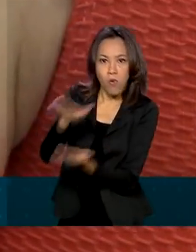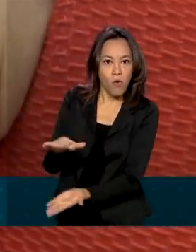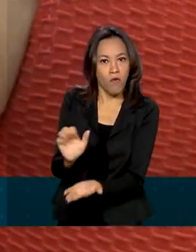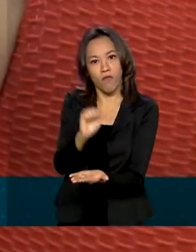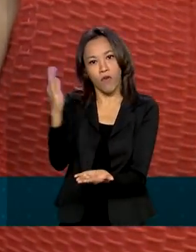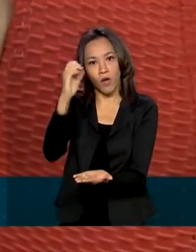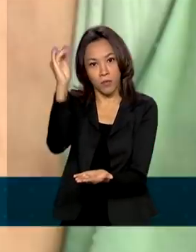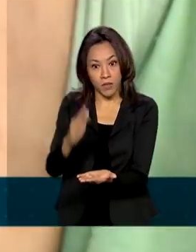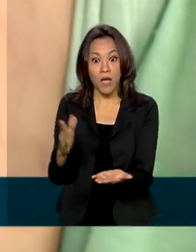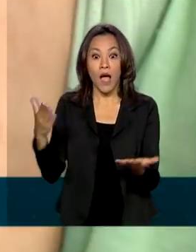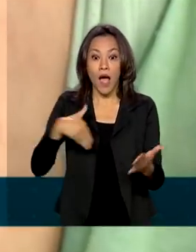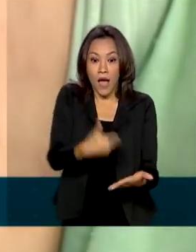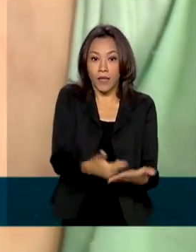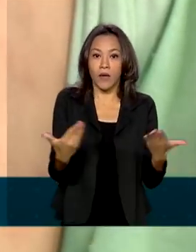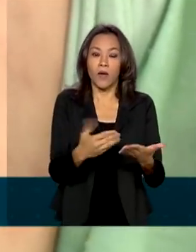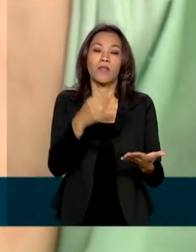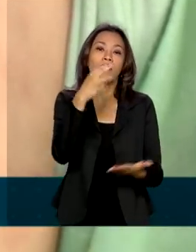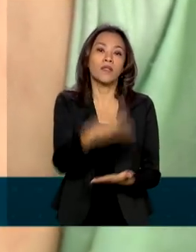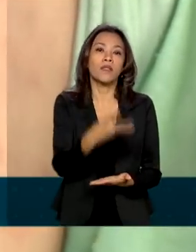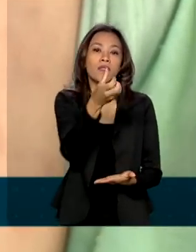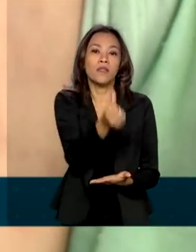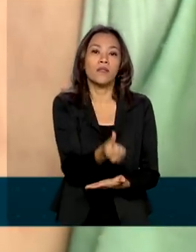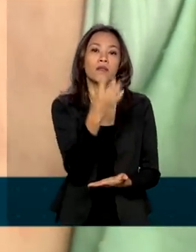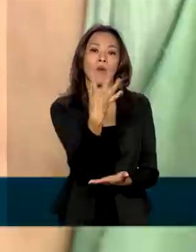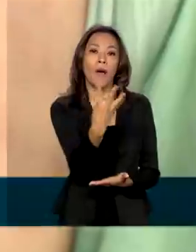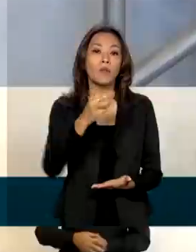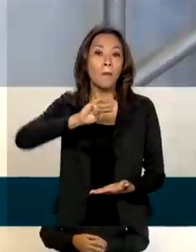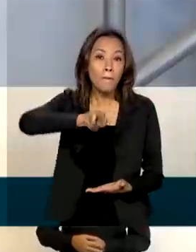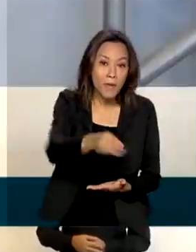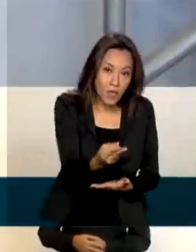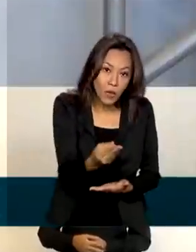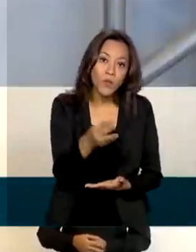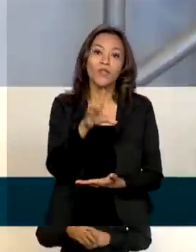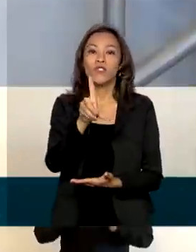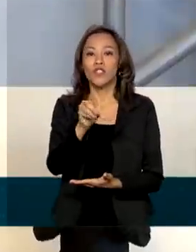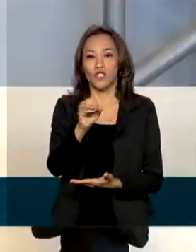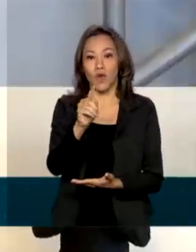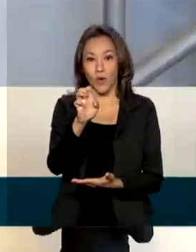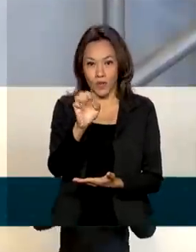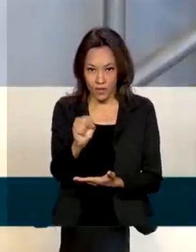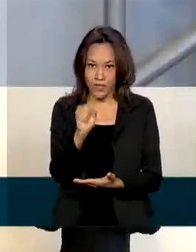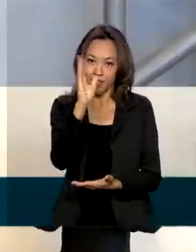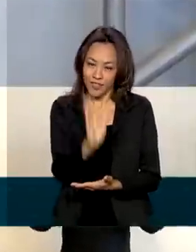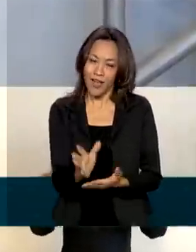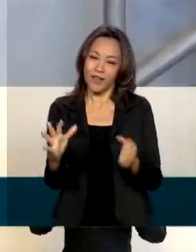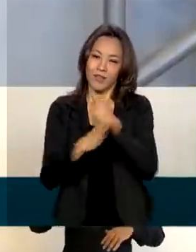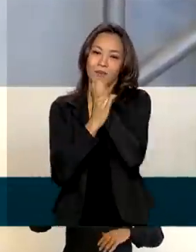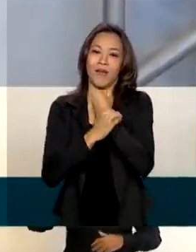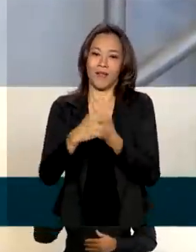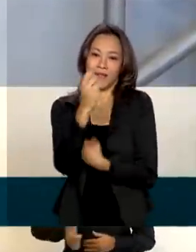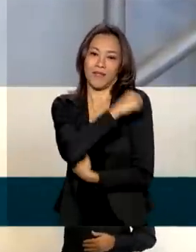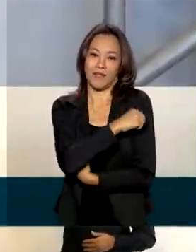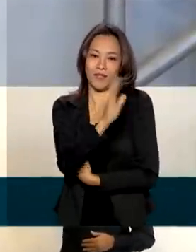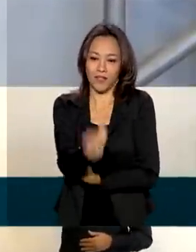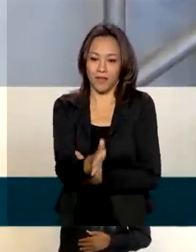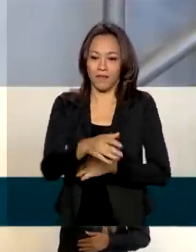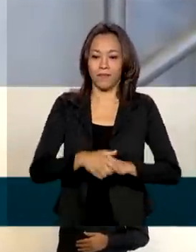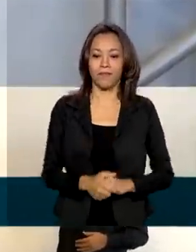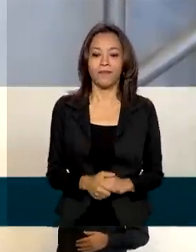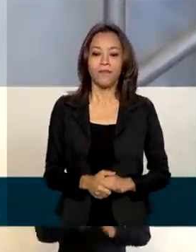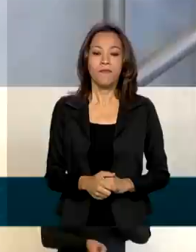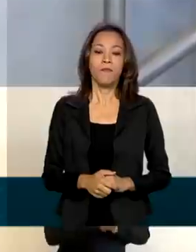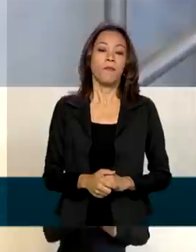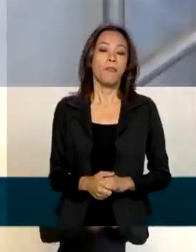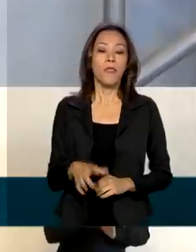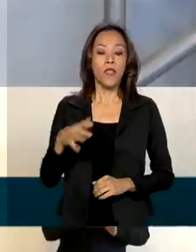354 milhões de doses garantidas. Ou nós produzimos as nossas vacinas ou nós